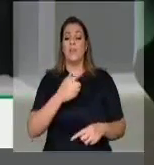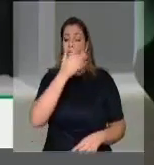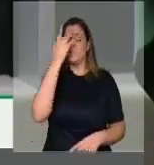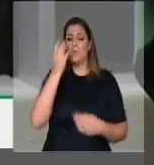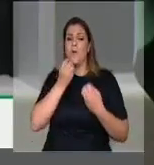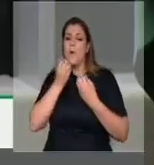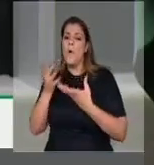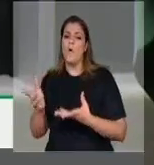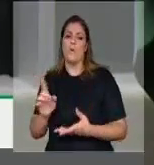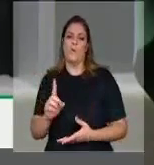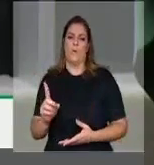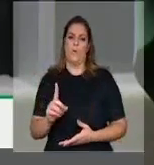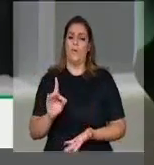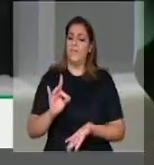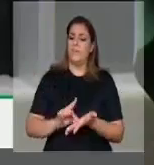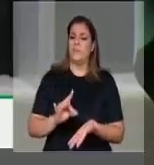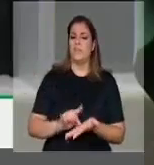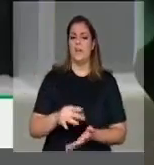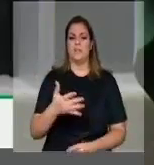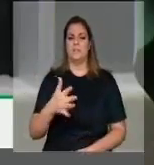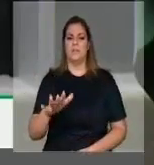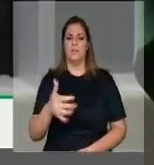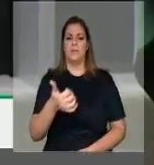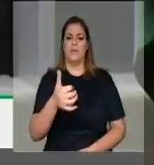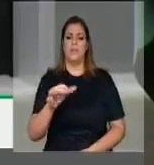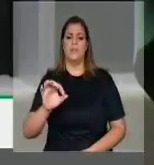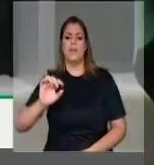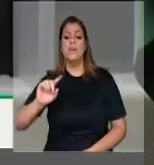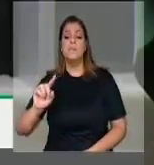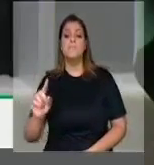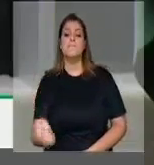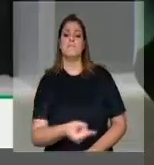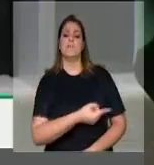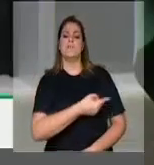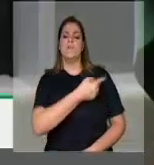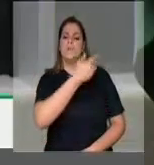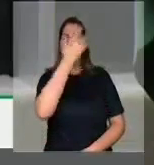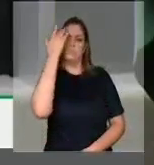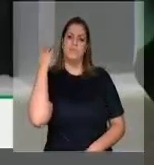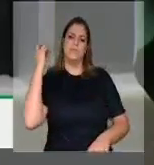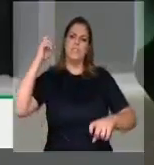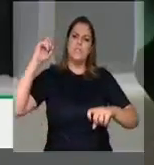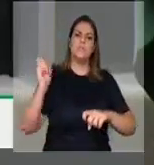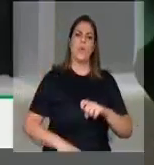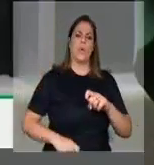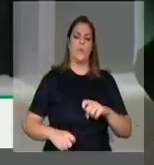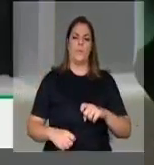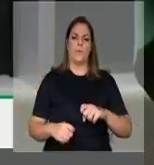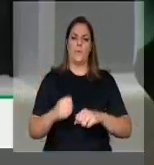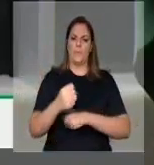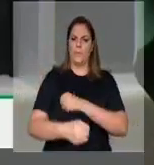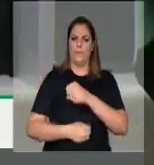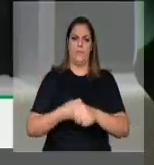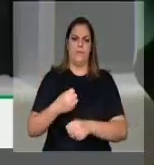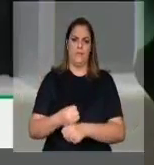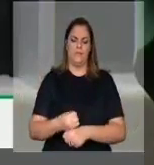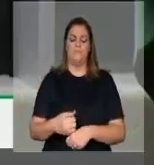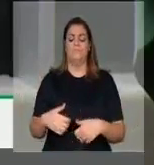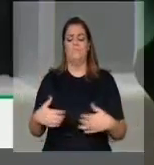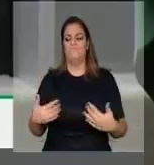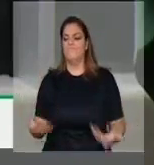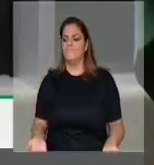estupro por ano. Até quando tolerar a negligência? Isso deveria nos indignar,